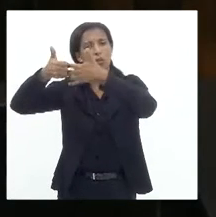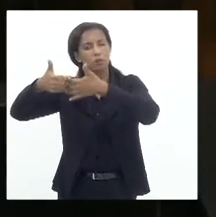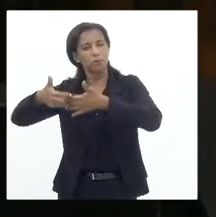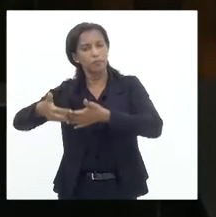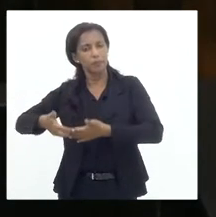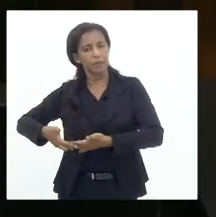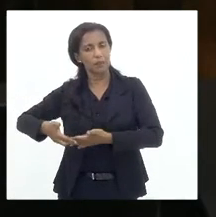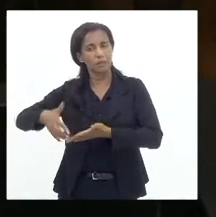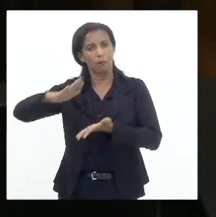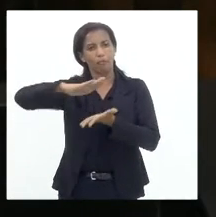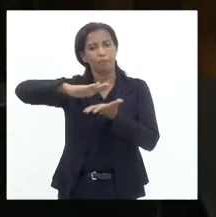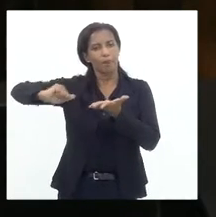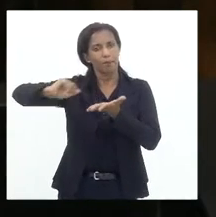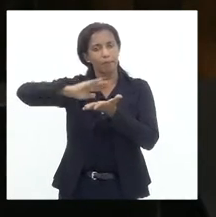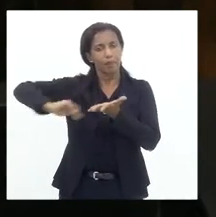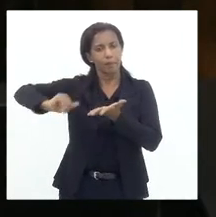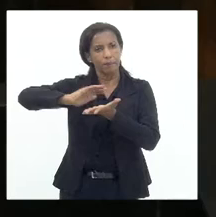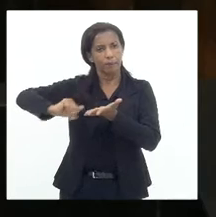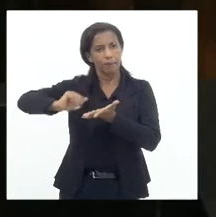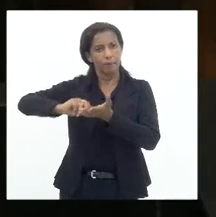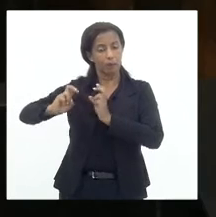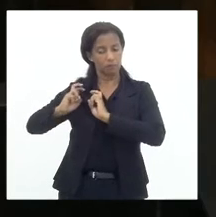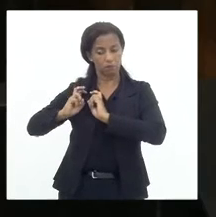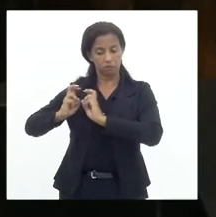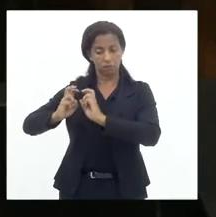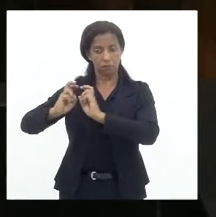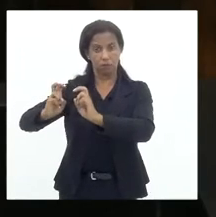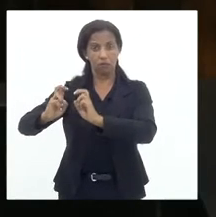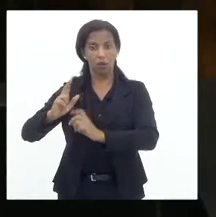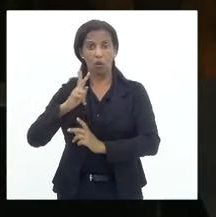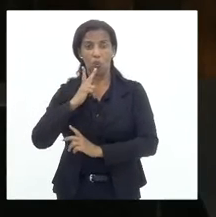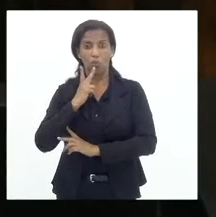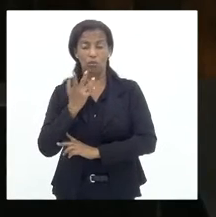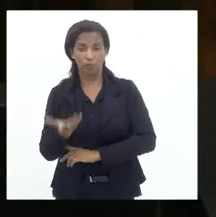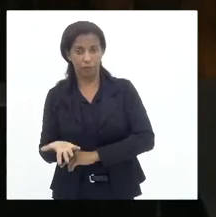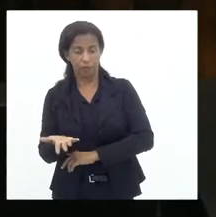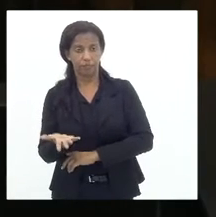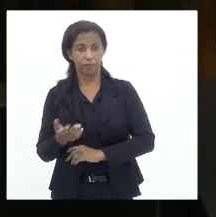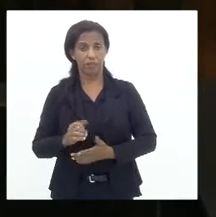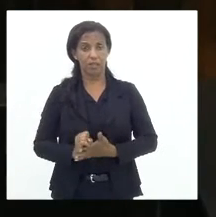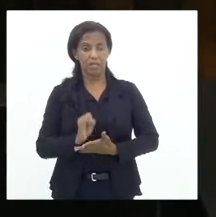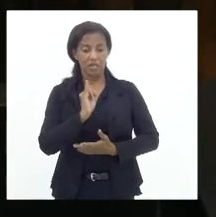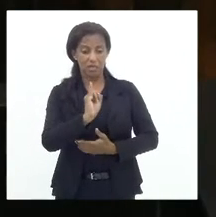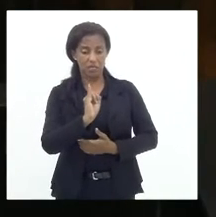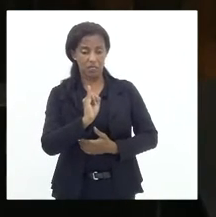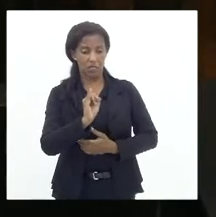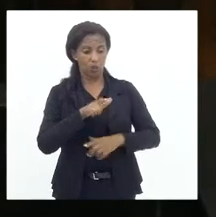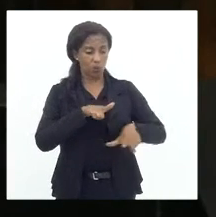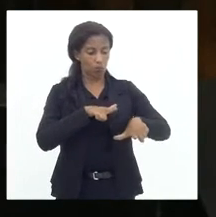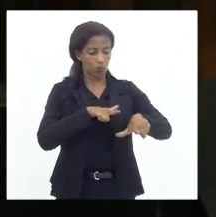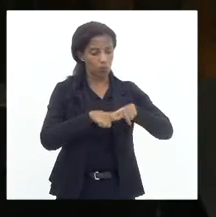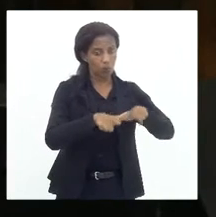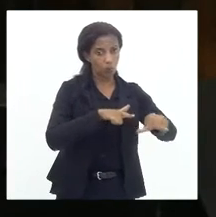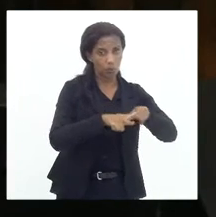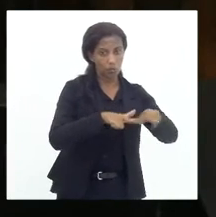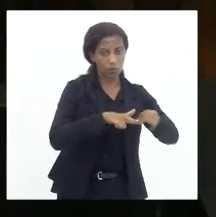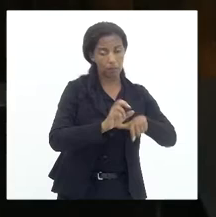da supervia quando diz que se o trabalho ou se